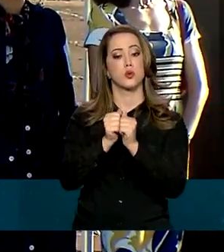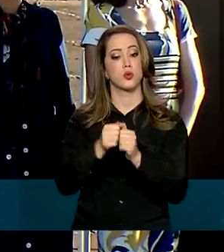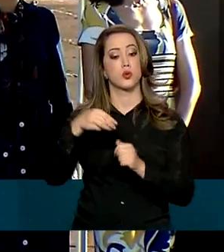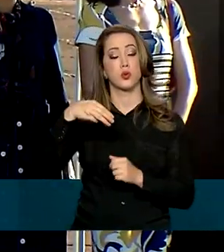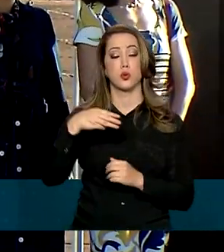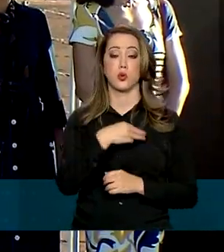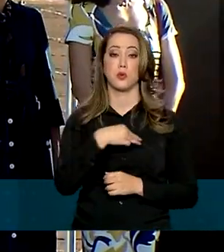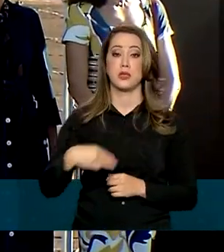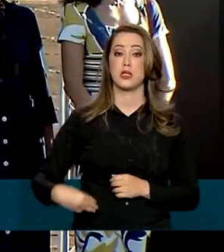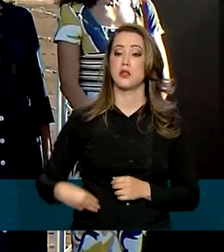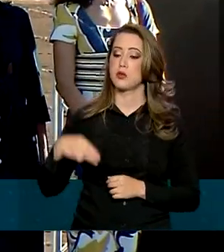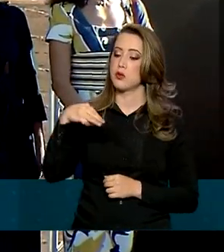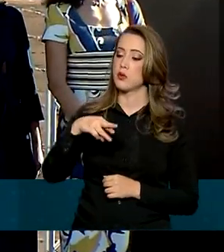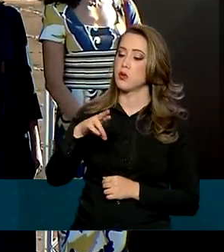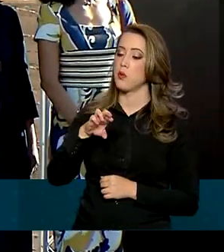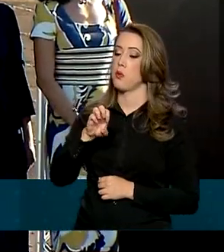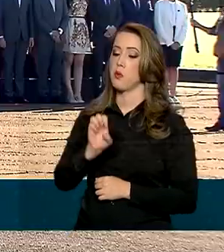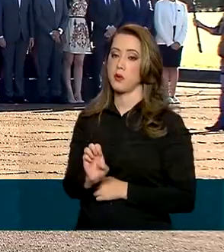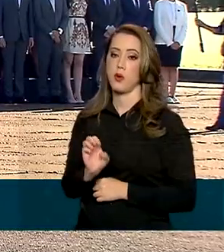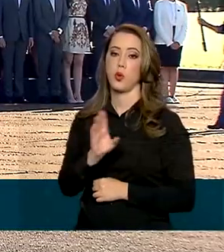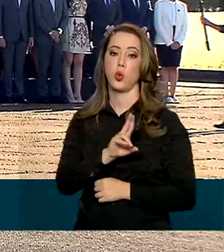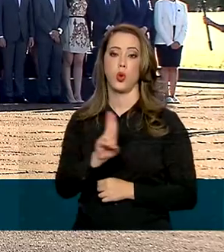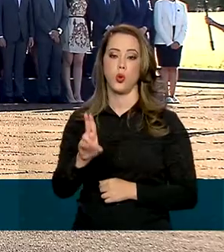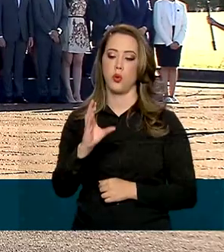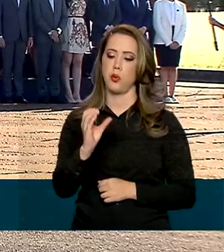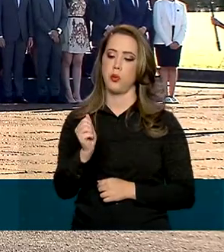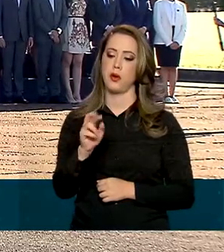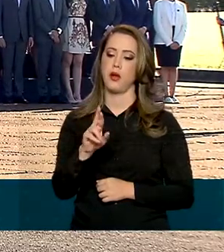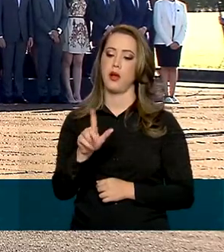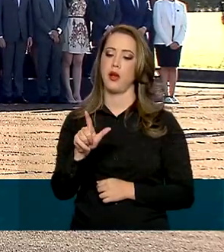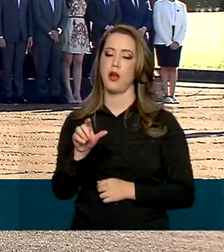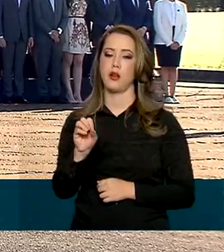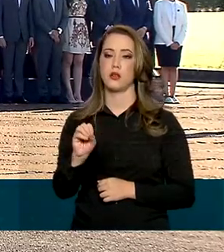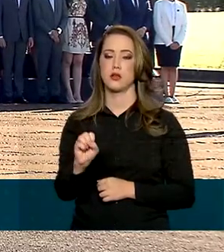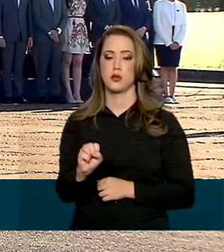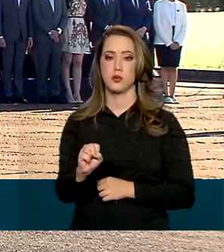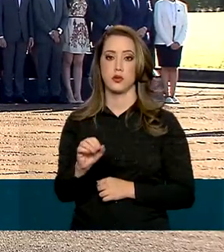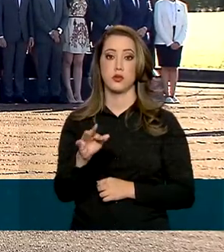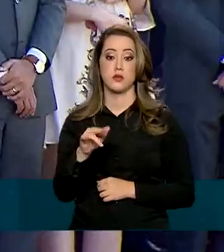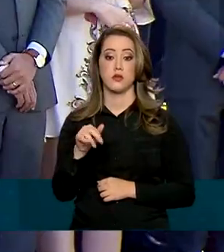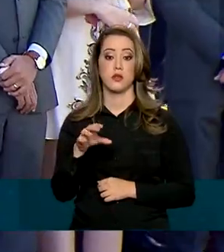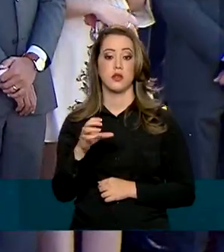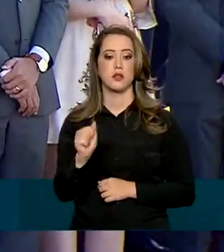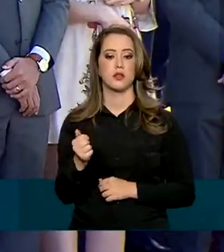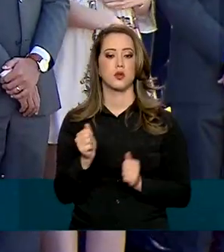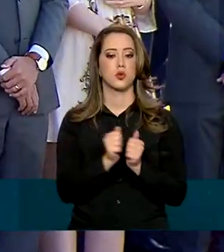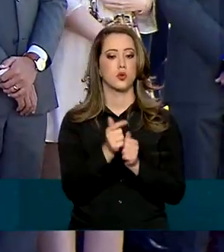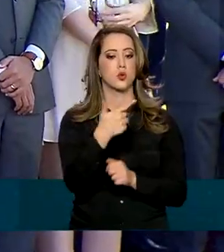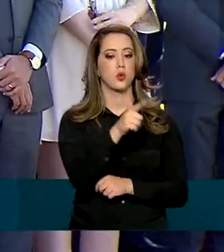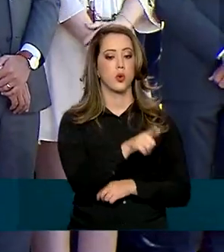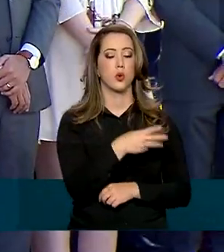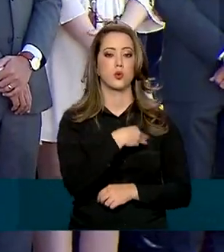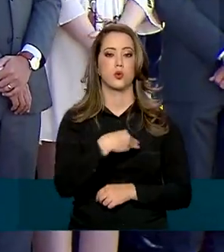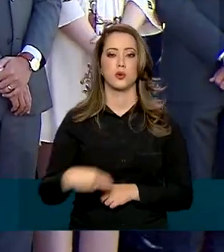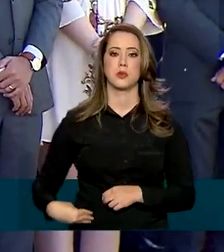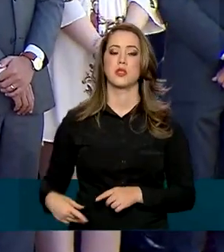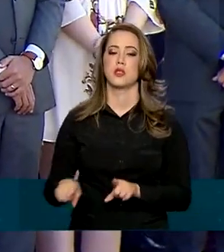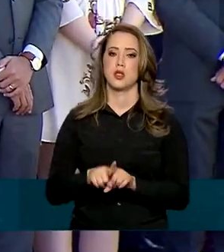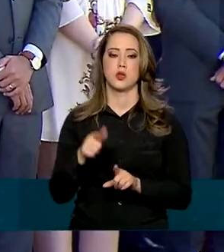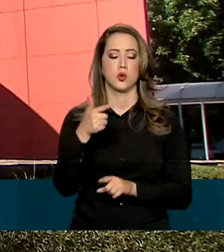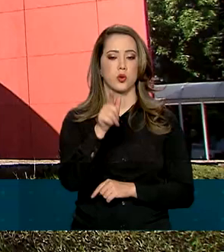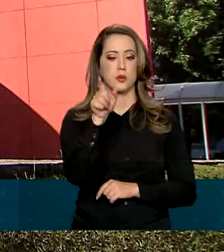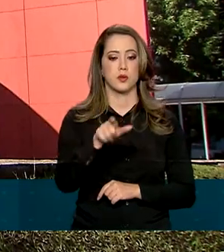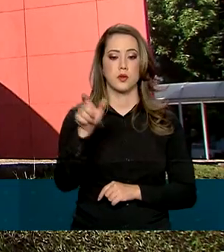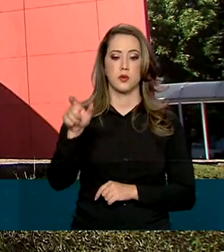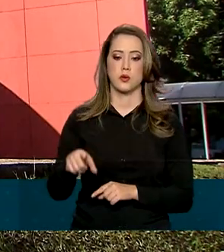Relações Exteriores, Carlos França, e outros ministros e autoridades. Além de alunos do Instituto Rio